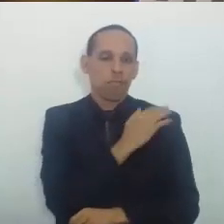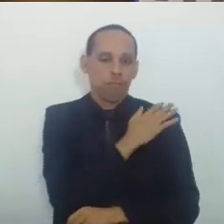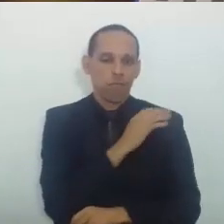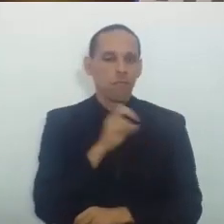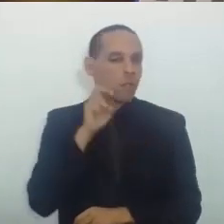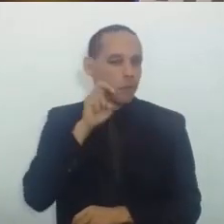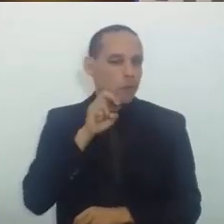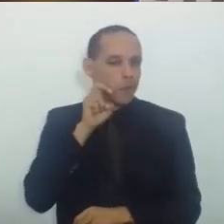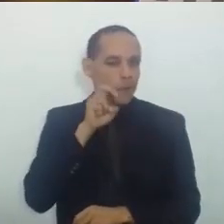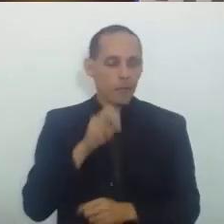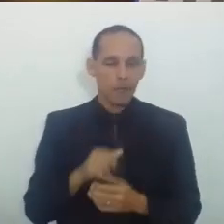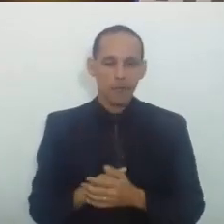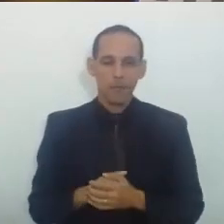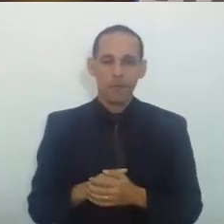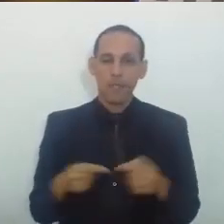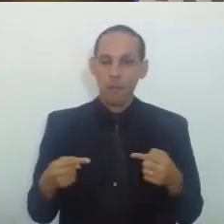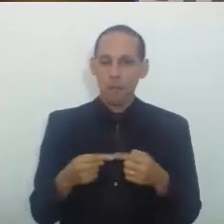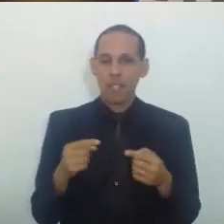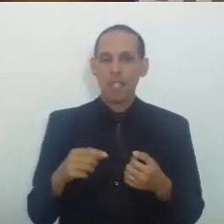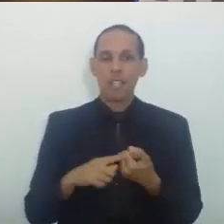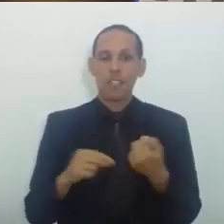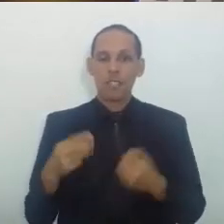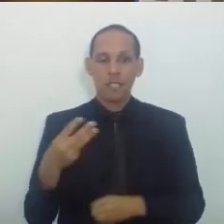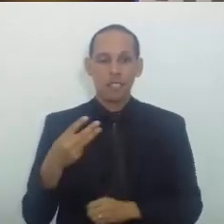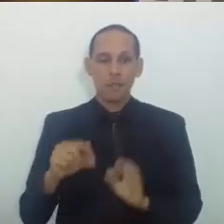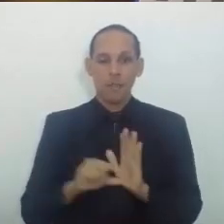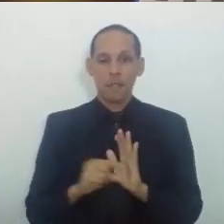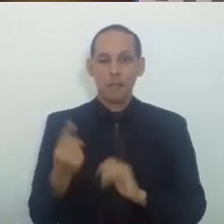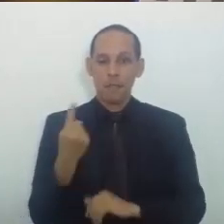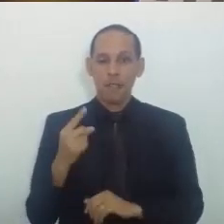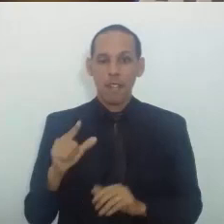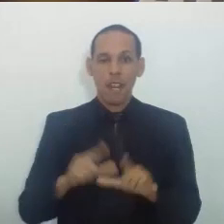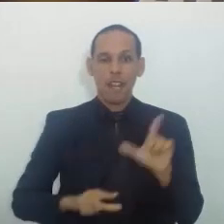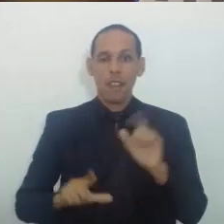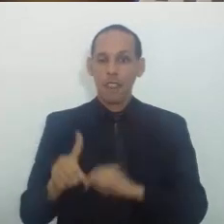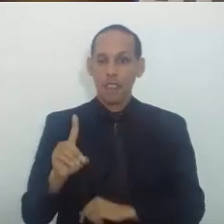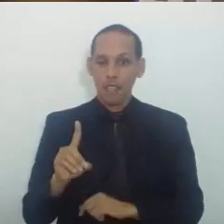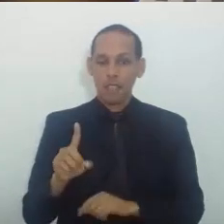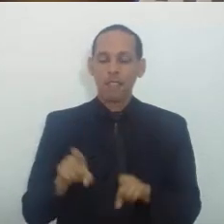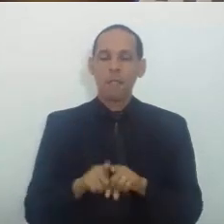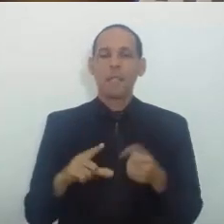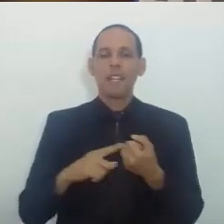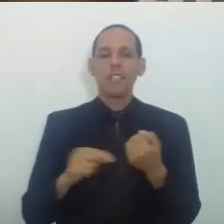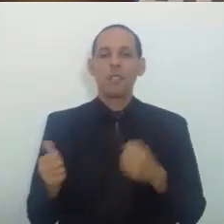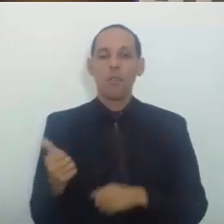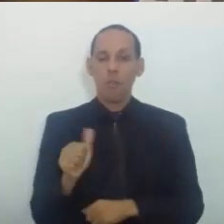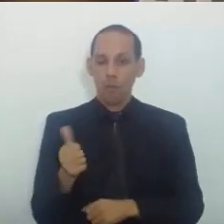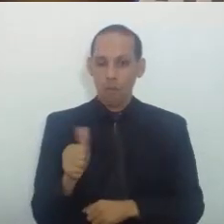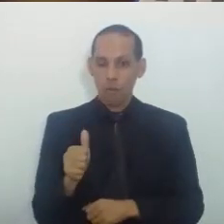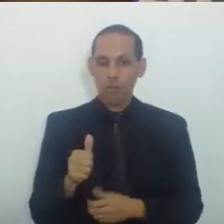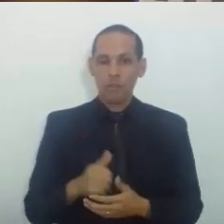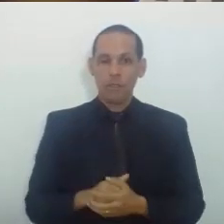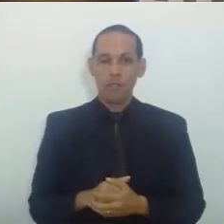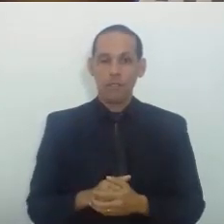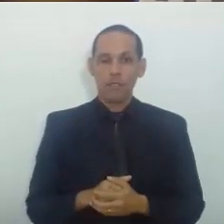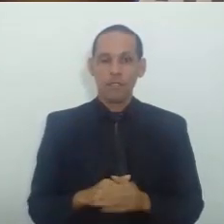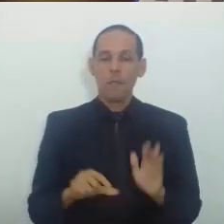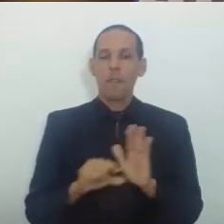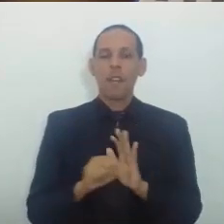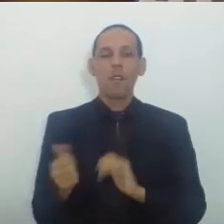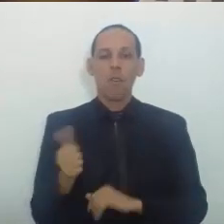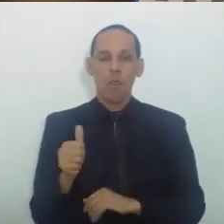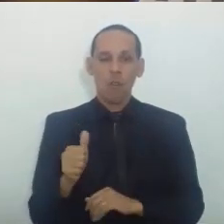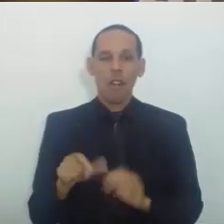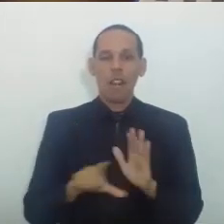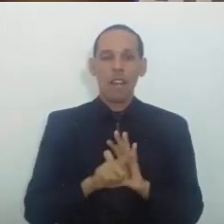Aplicação do artigo Terceiro Parágrafo primeiro Letra D E artigo onze Parágrafo Onze Ambos da lei